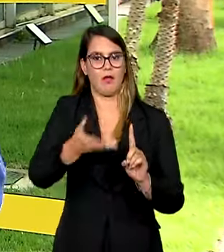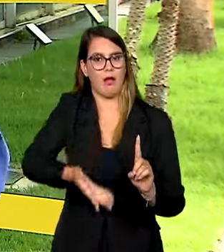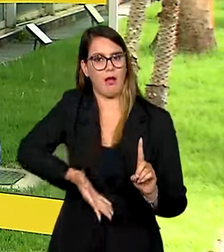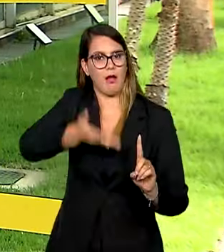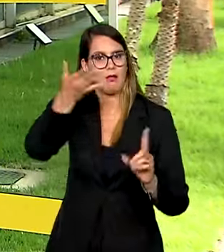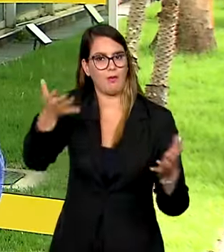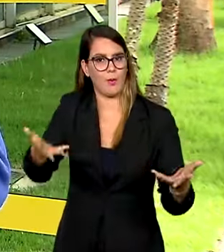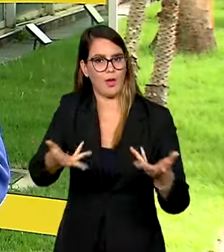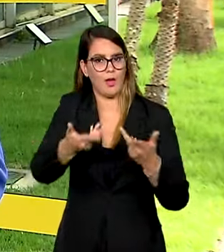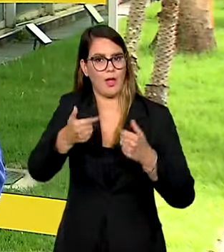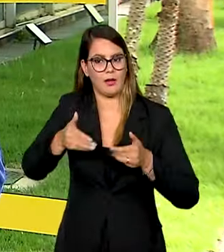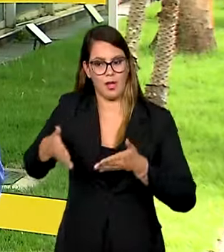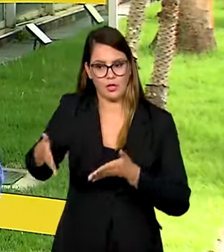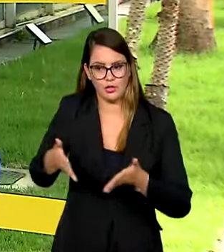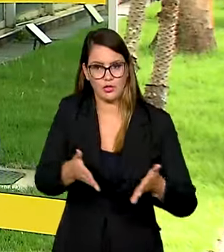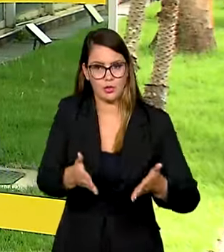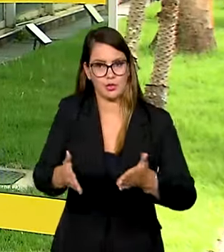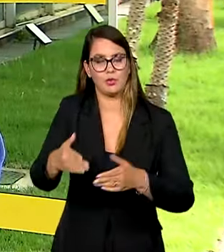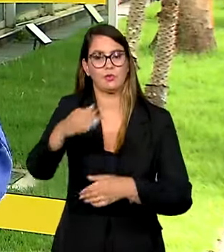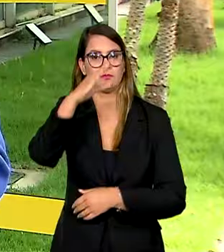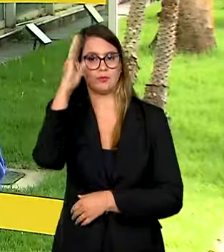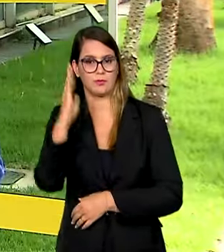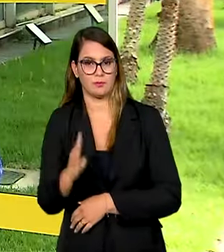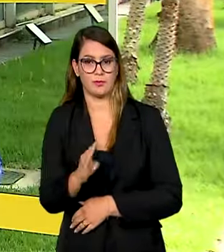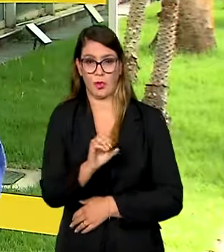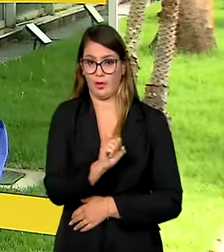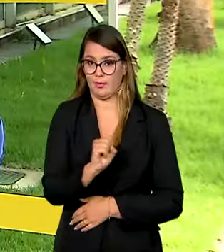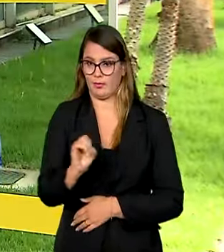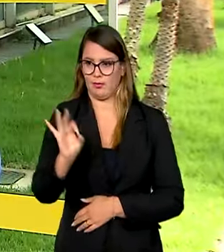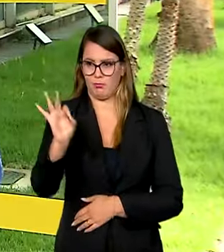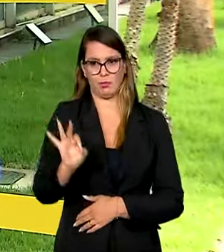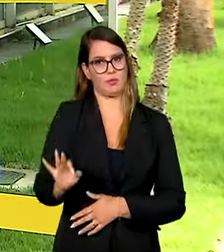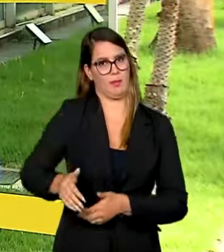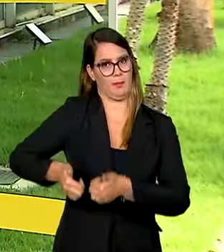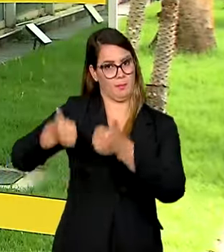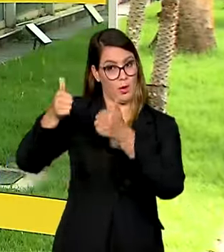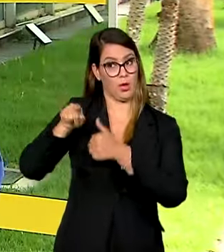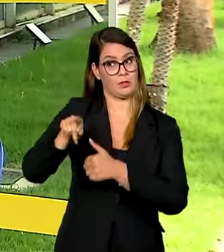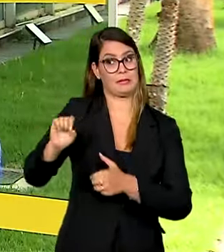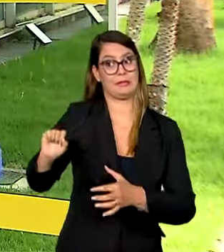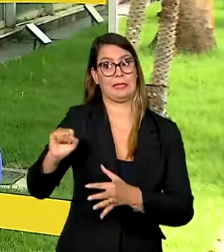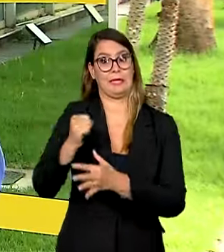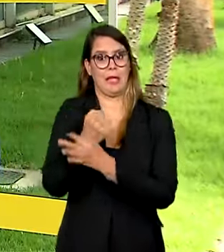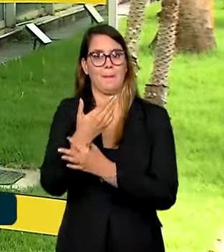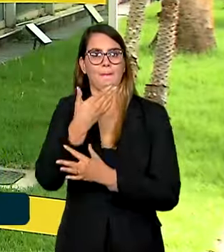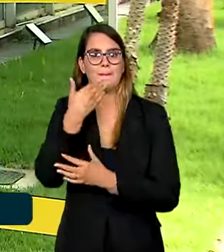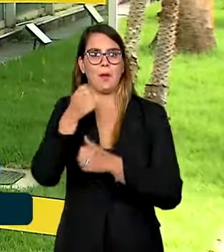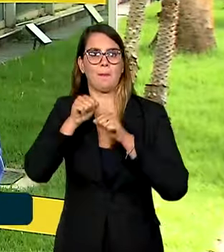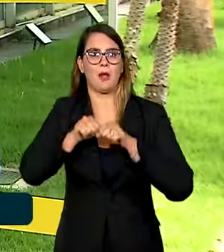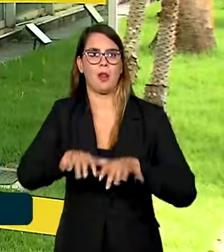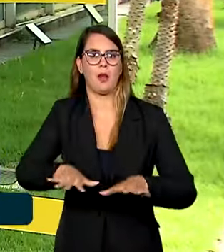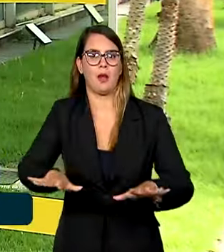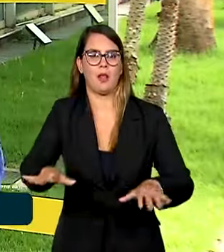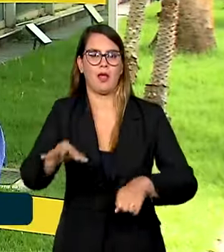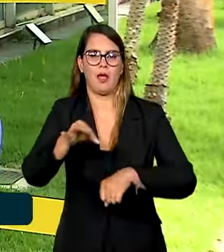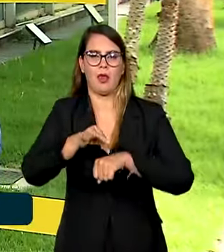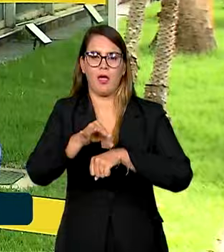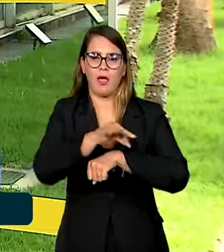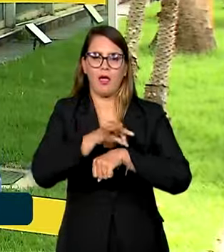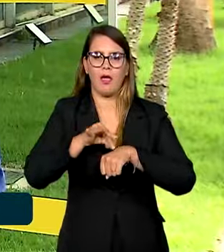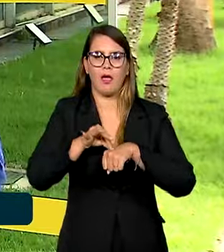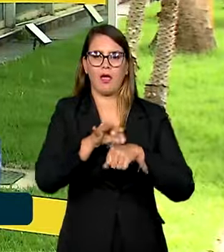qualidade das rodovias do país em 80%, o que vai garantir o melhor escoamento da safra de grãos